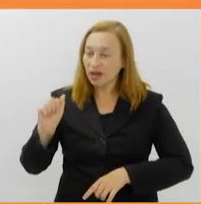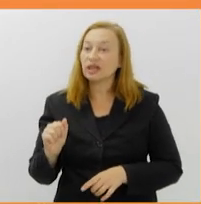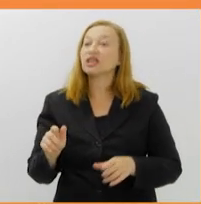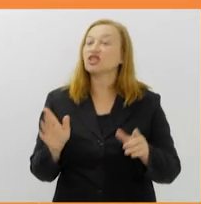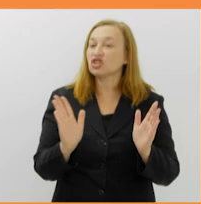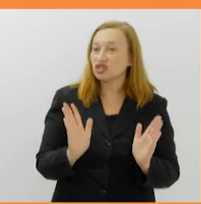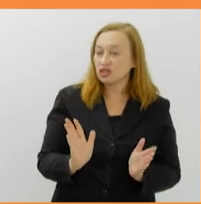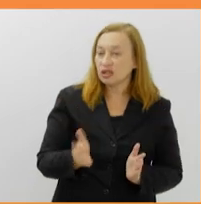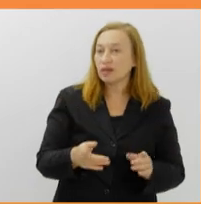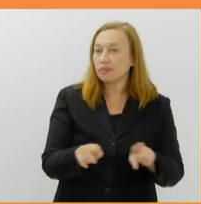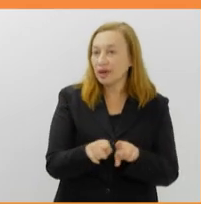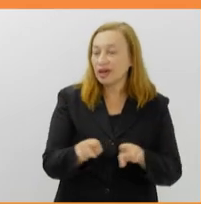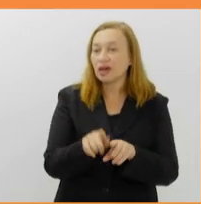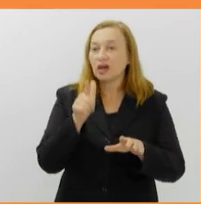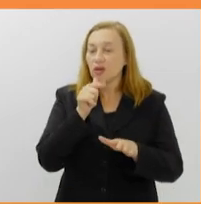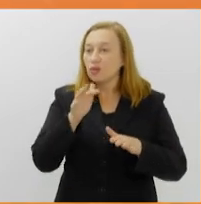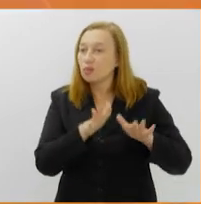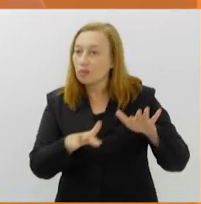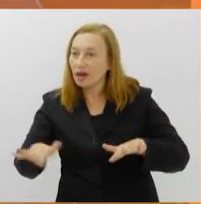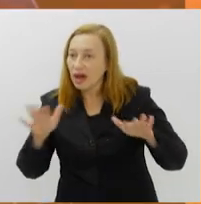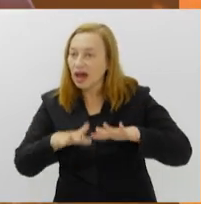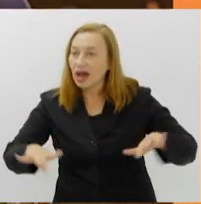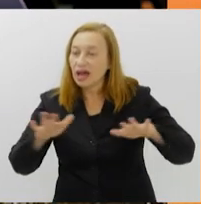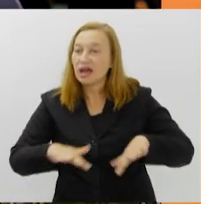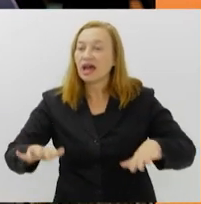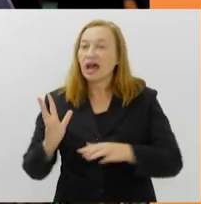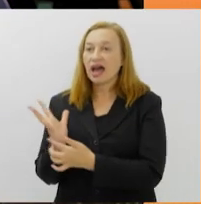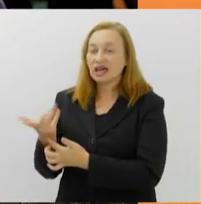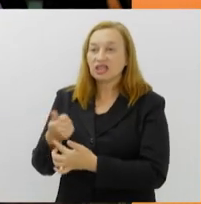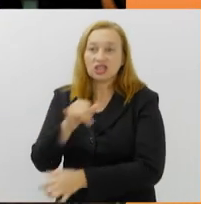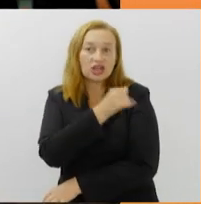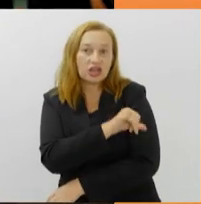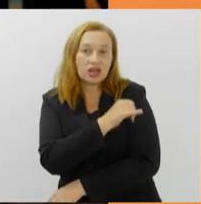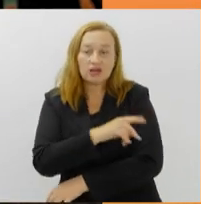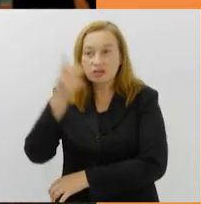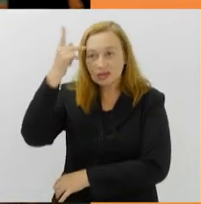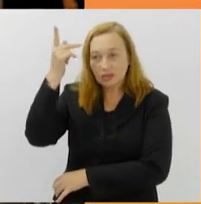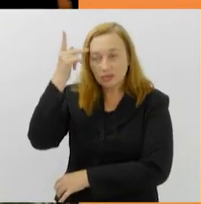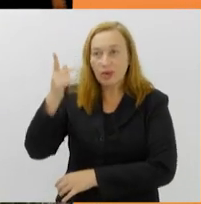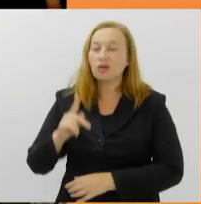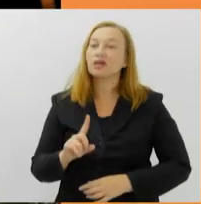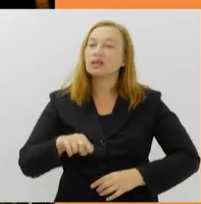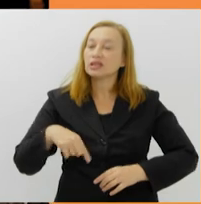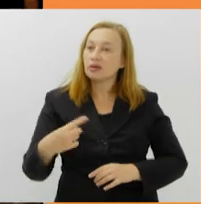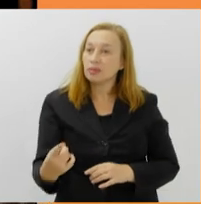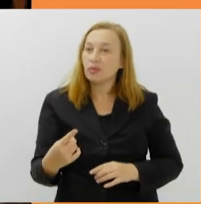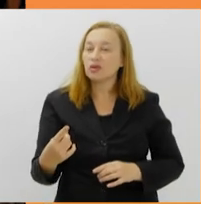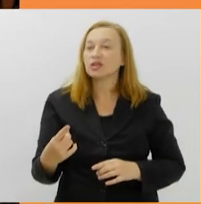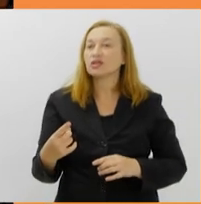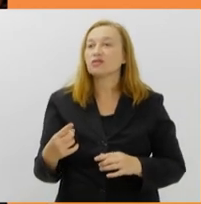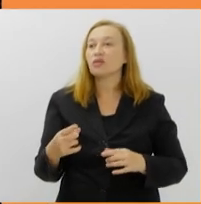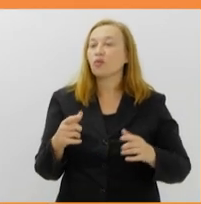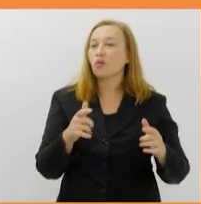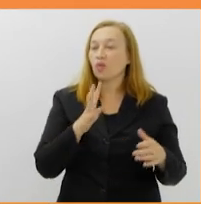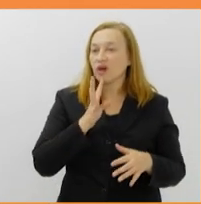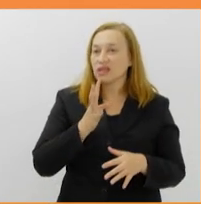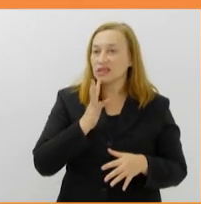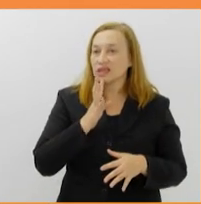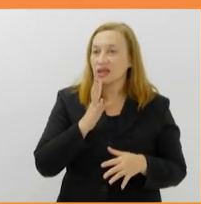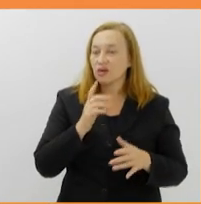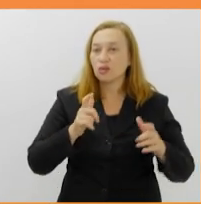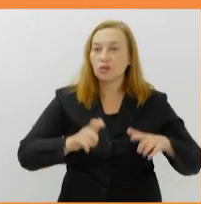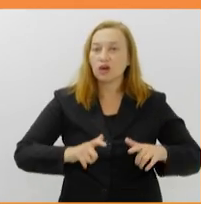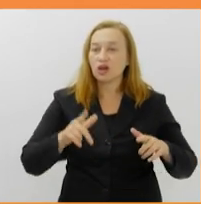residentes fora do eixo Rio São Paulo. Na área externa da Arte Rio, o público vai poder conhecer o programa Solo,